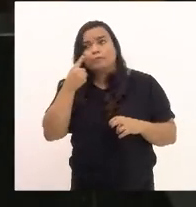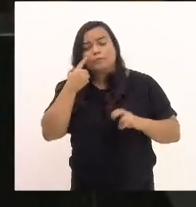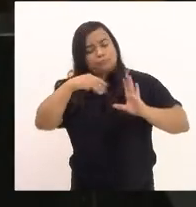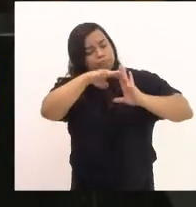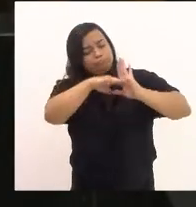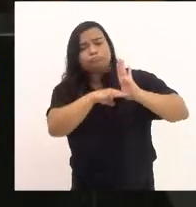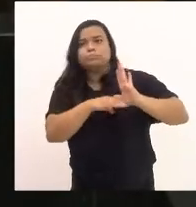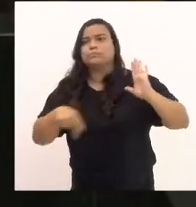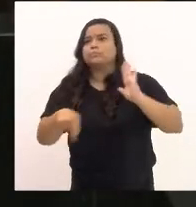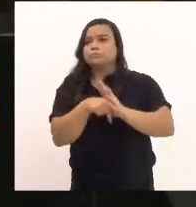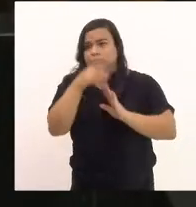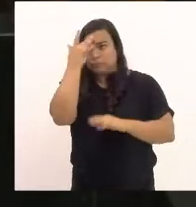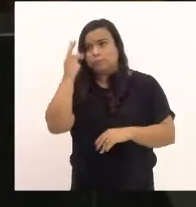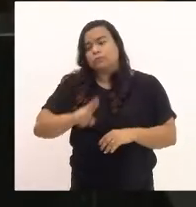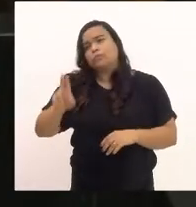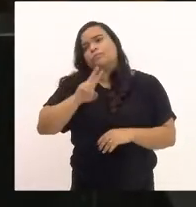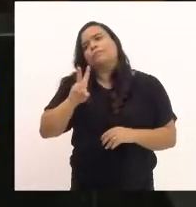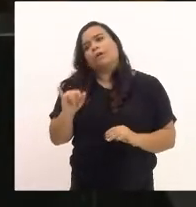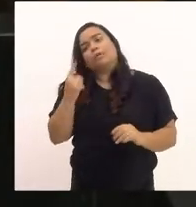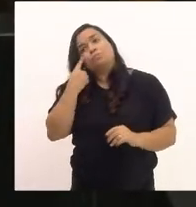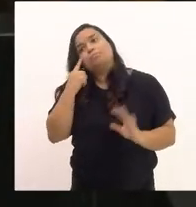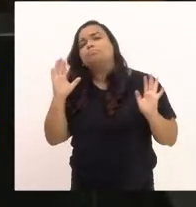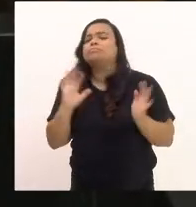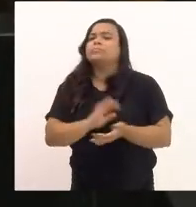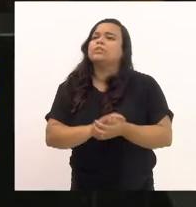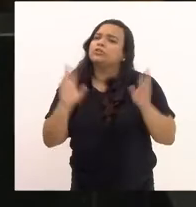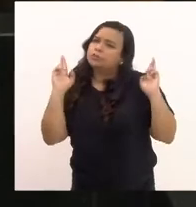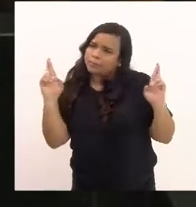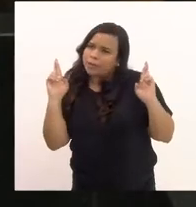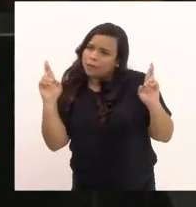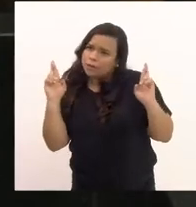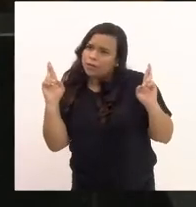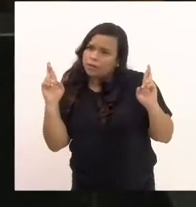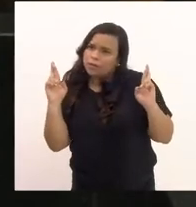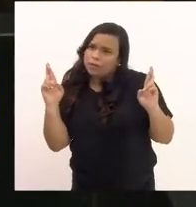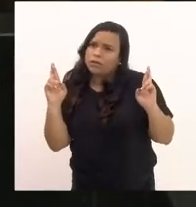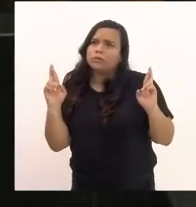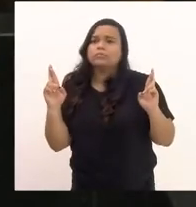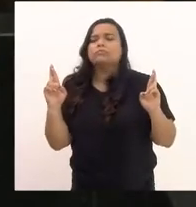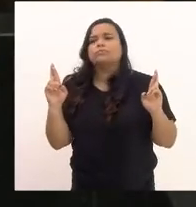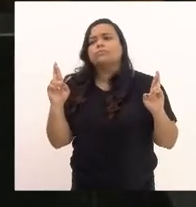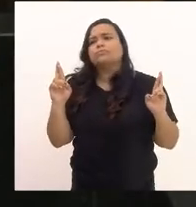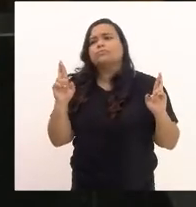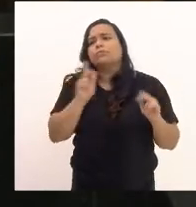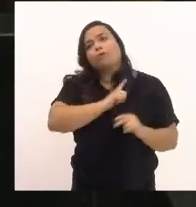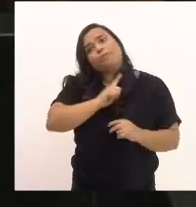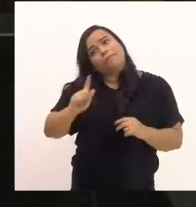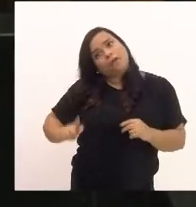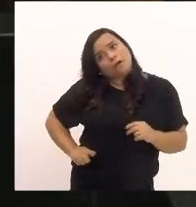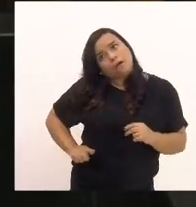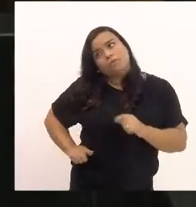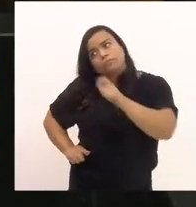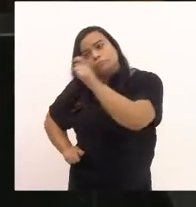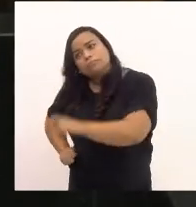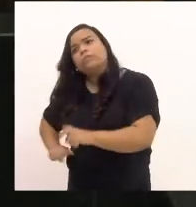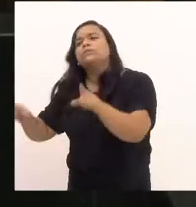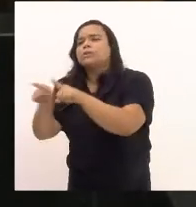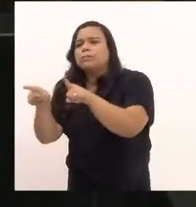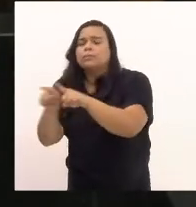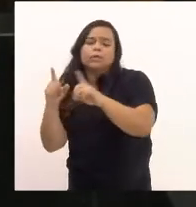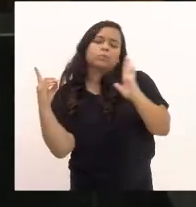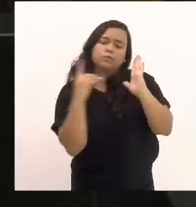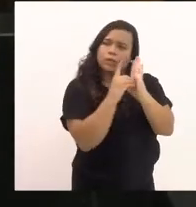que ela entre em vigor e falta pouquinho. Espero que o governador e o Detran